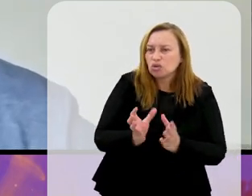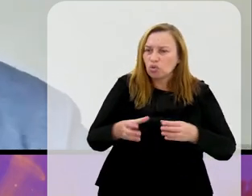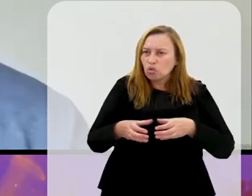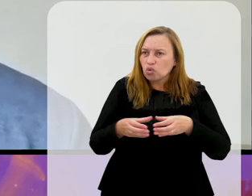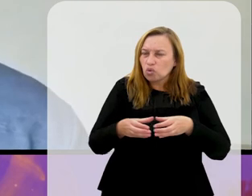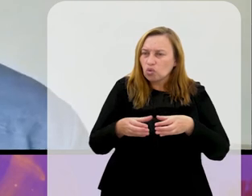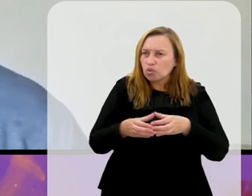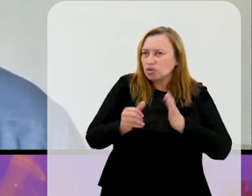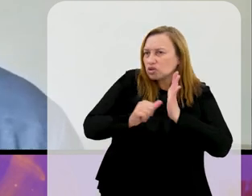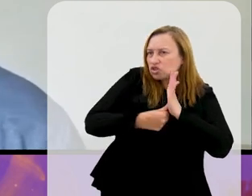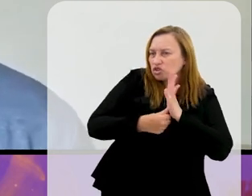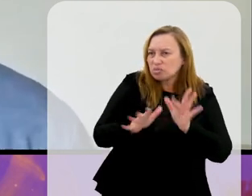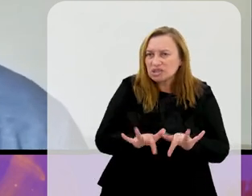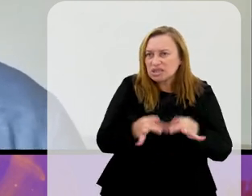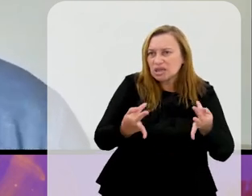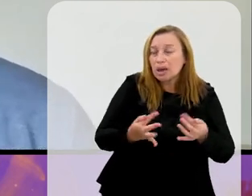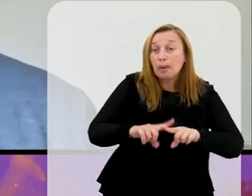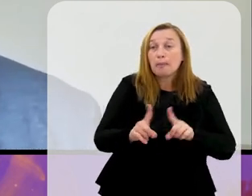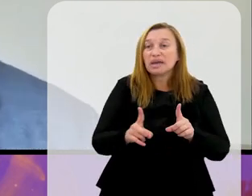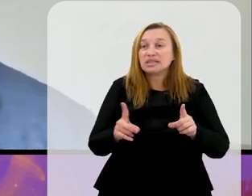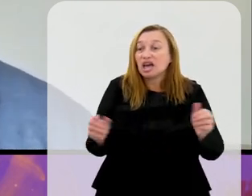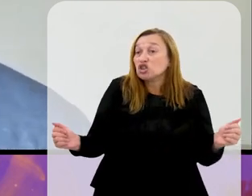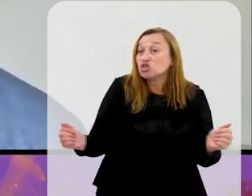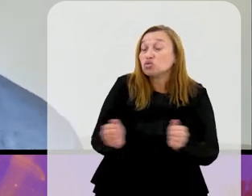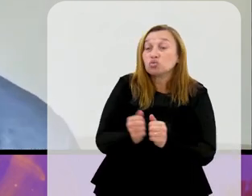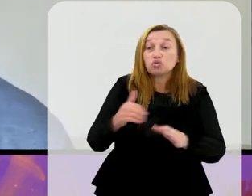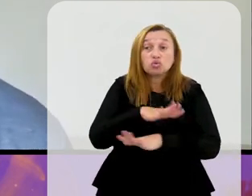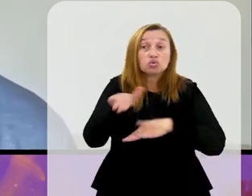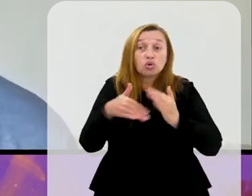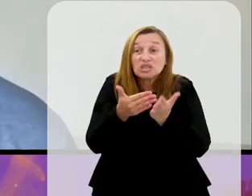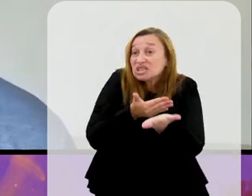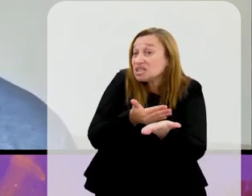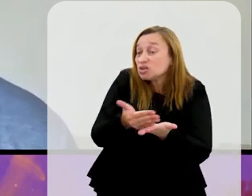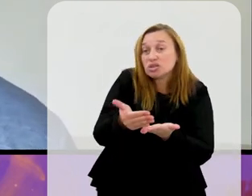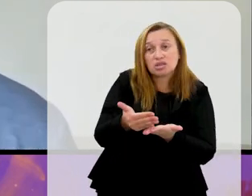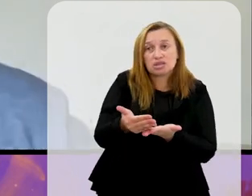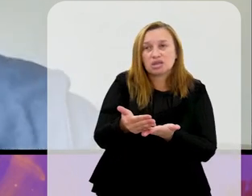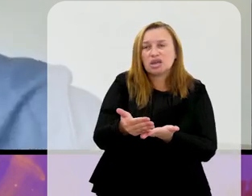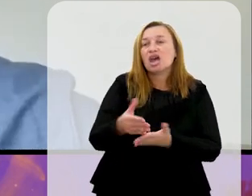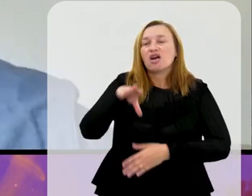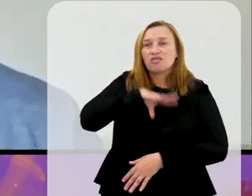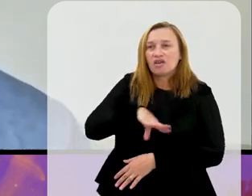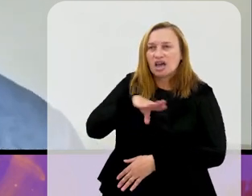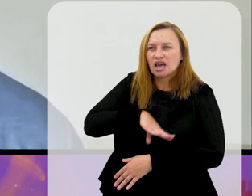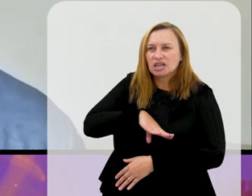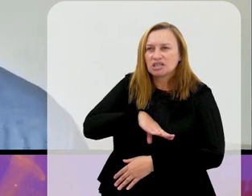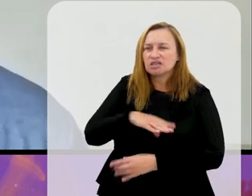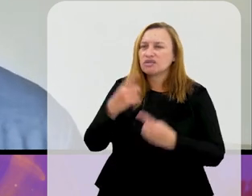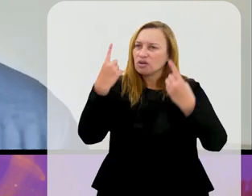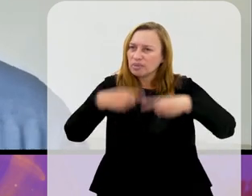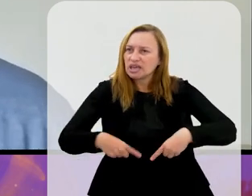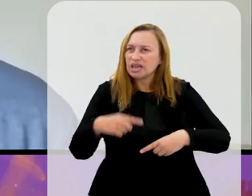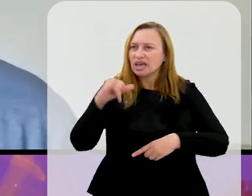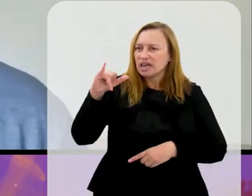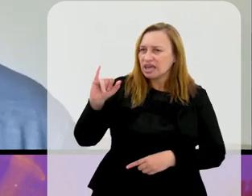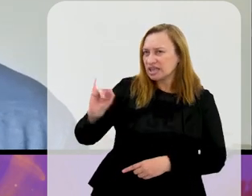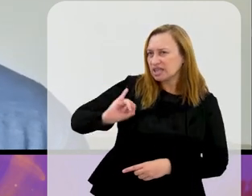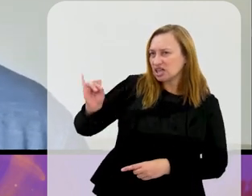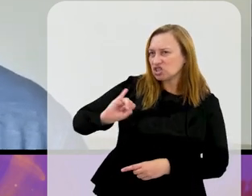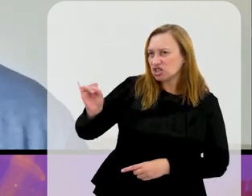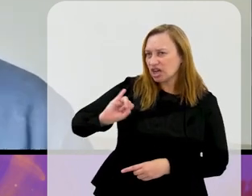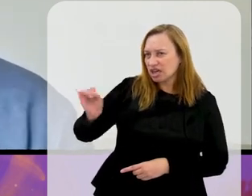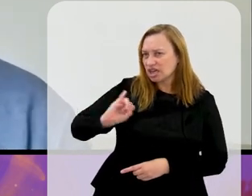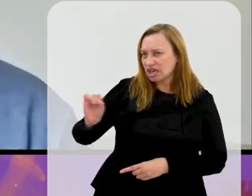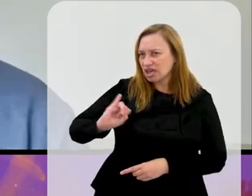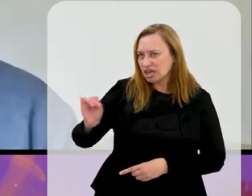os pequenos, mas não. Já estão os grandes disputando também as fases iniciais. O Vasco agora vai jogar em Itajaí contra o Marcílio Dias,